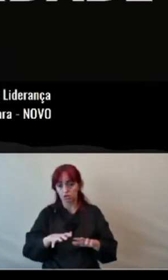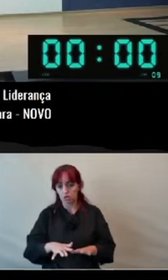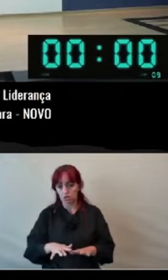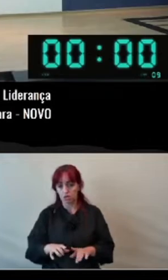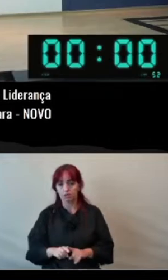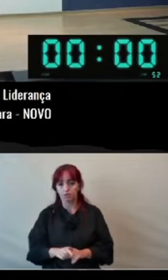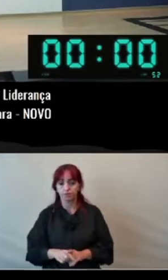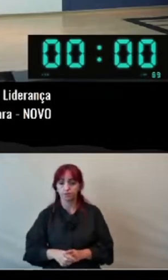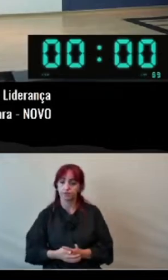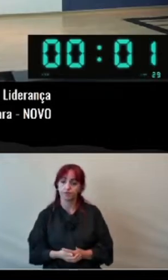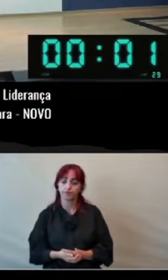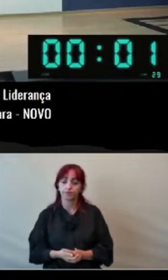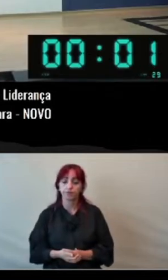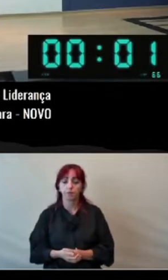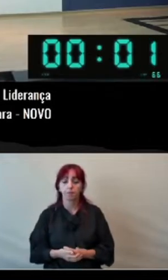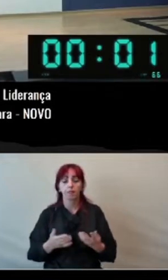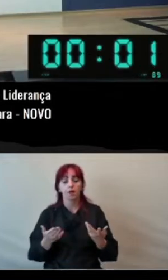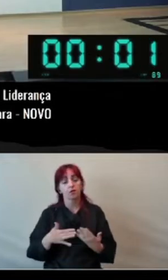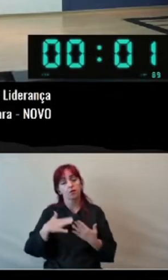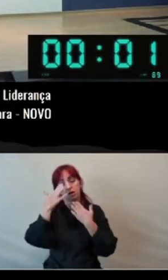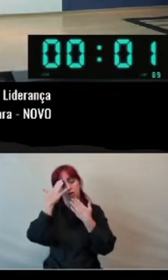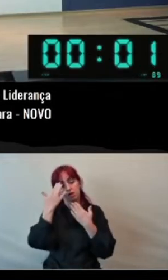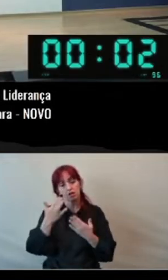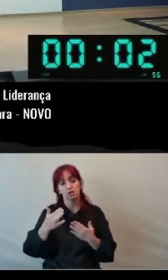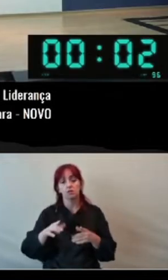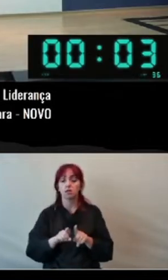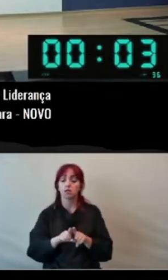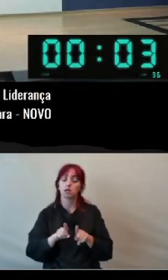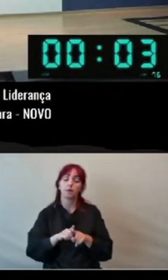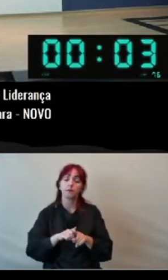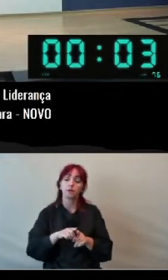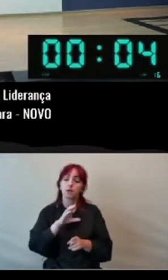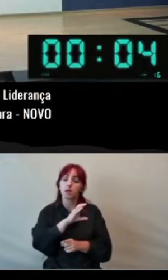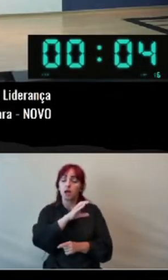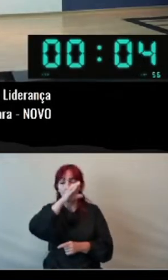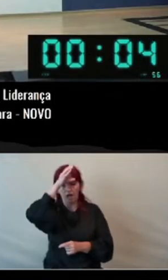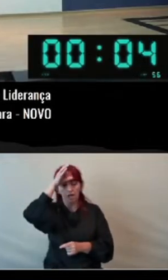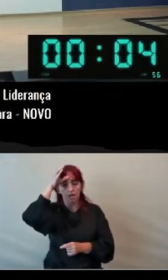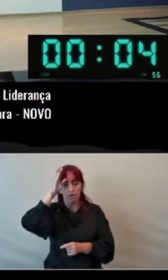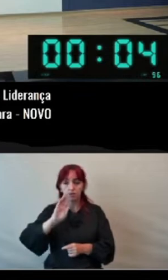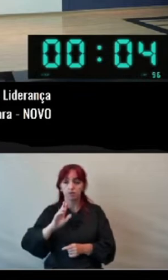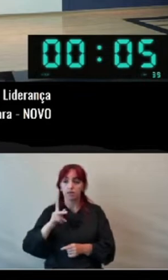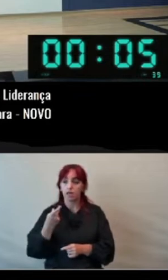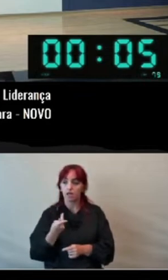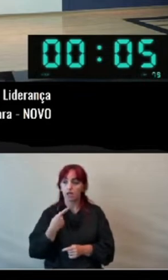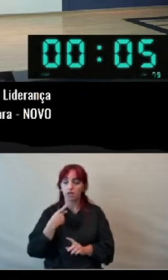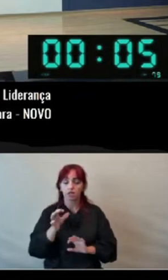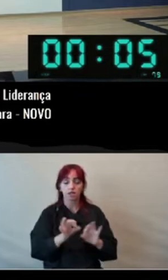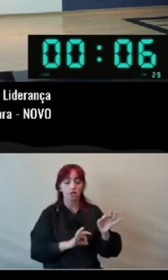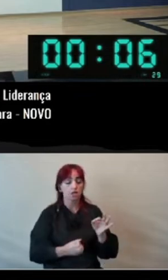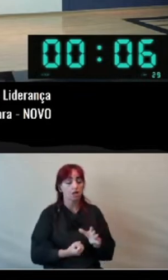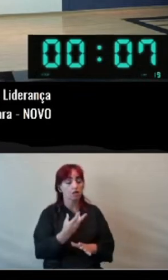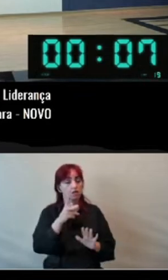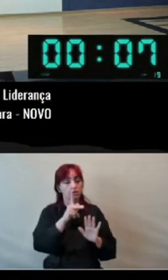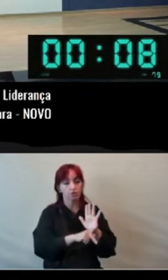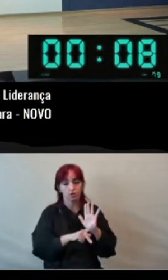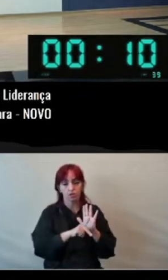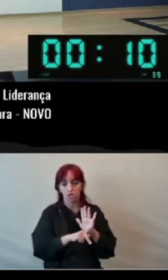Eu quero primeiro já agradecer de antemão à Câmara Municipal de Belo Horizonte por ter viabilizado dentro desse projeto a Câmara Itinerante.